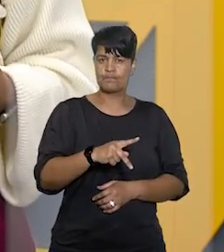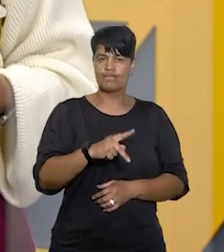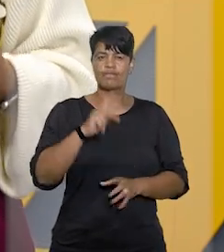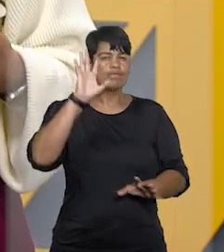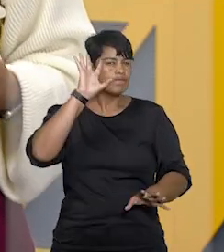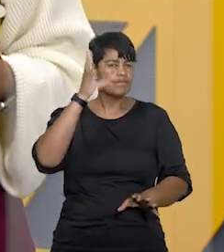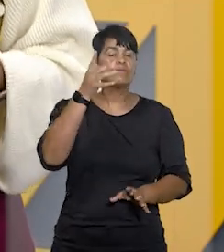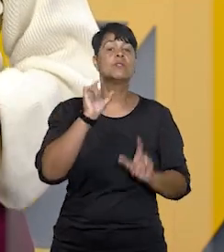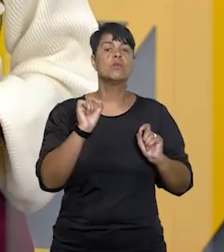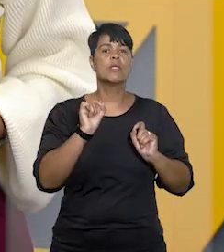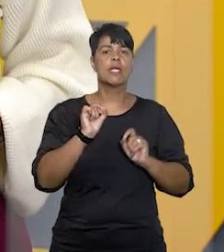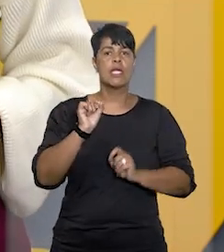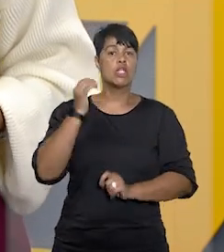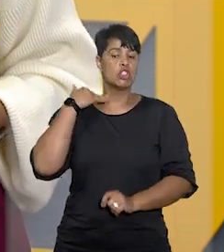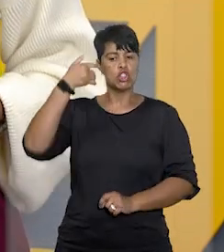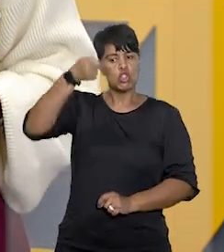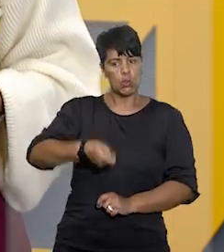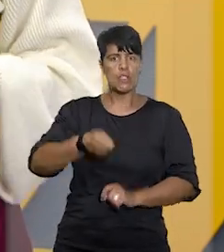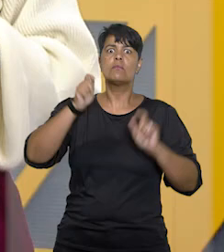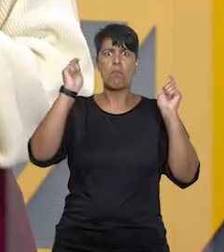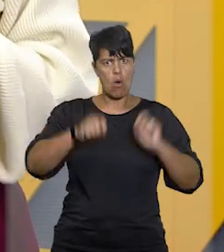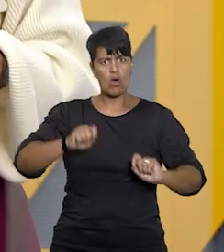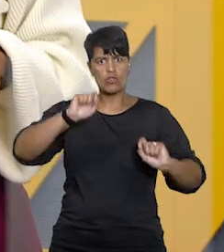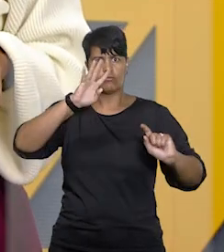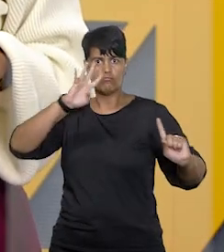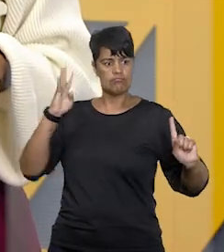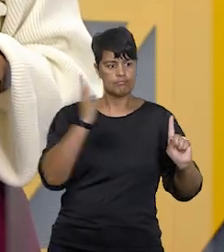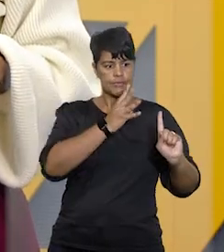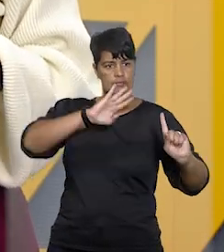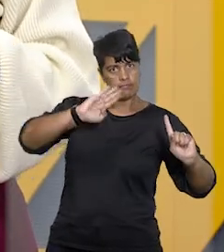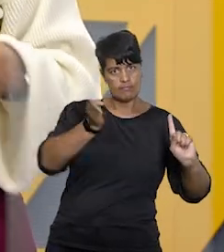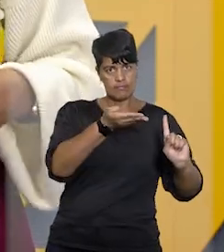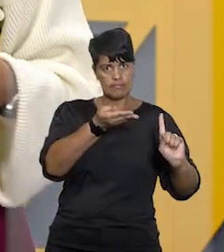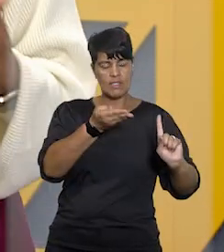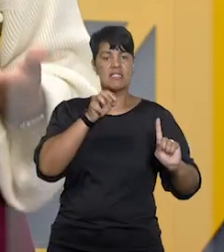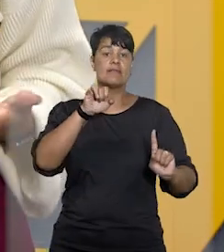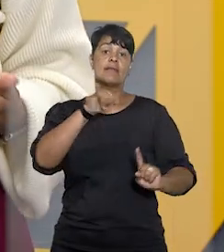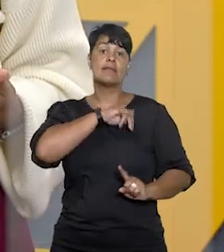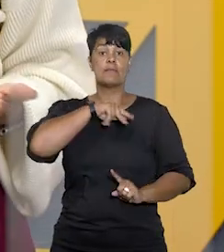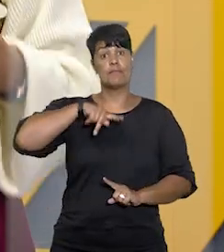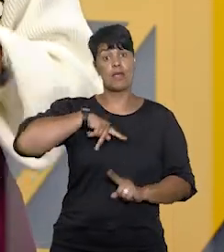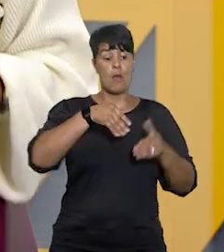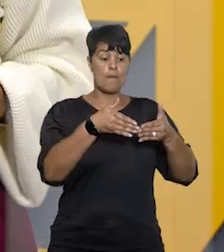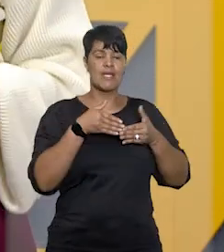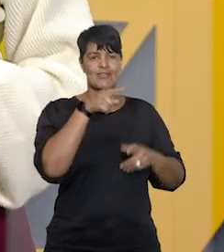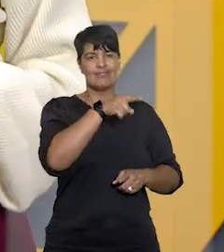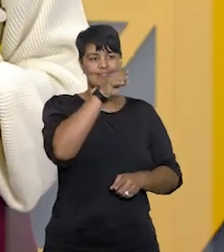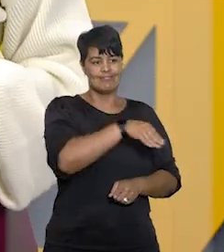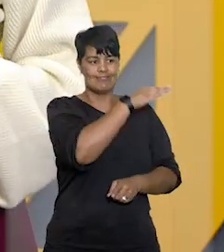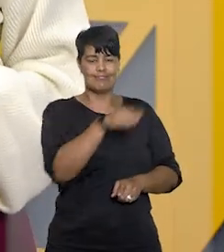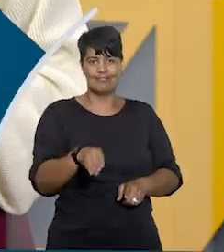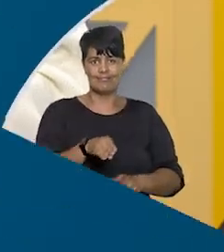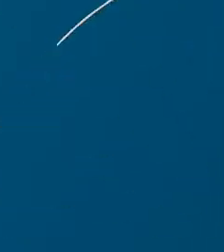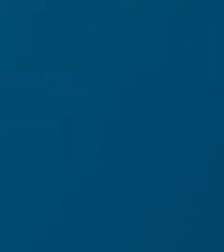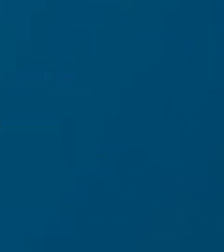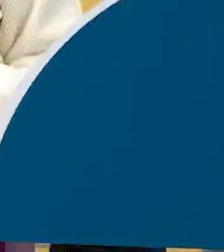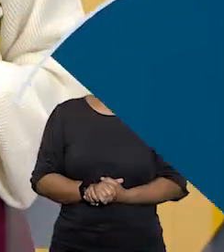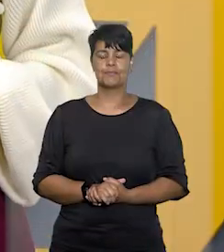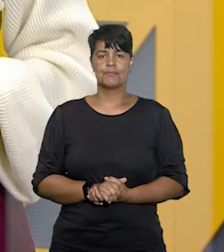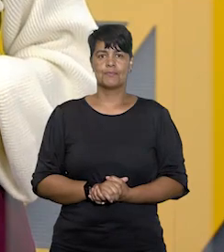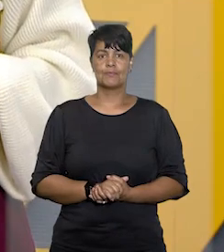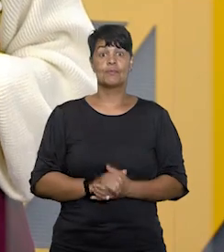entendeu que juiz pode condenar o réu, ainda que o Ministério Público peça absolvição nas alegações finais.